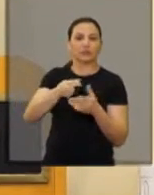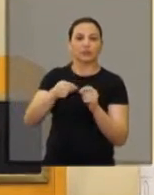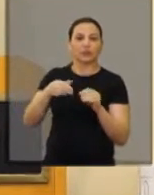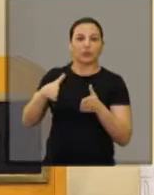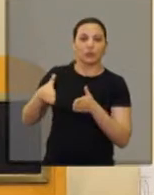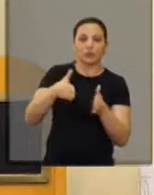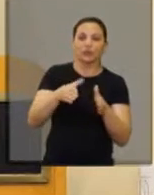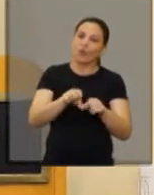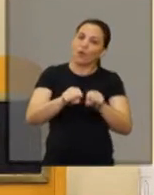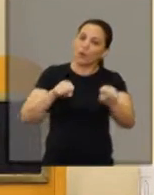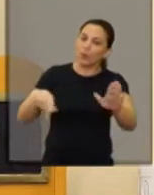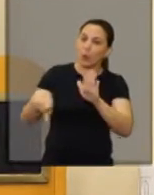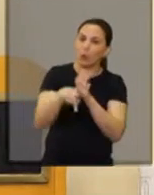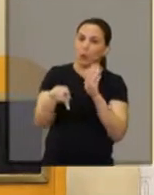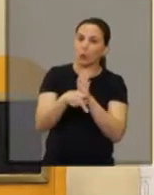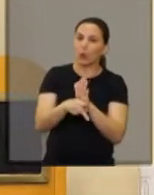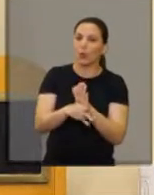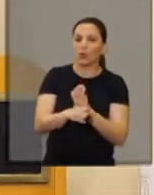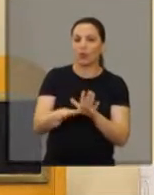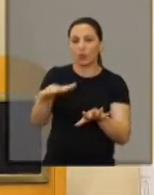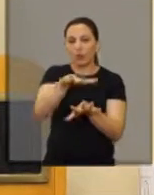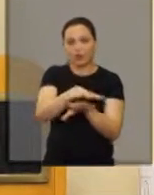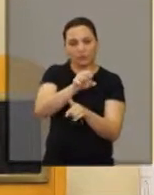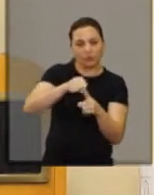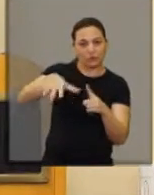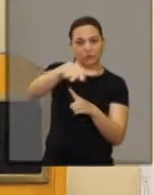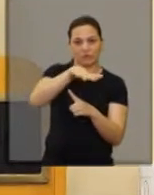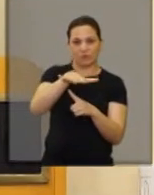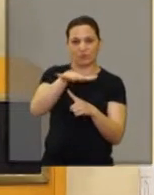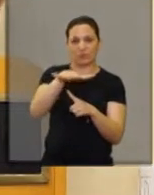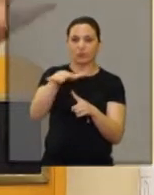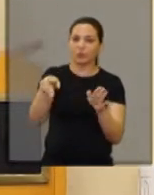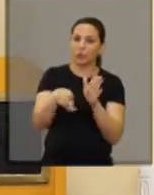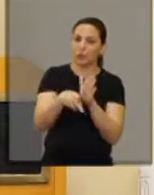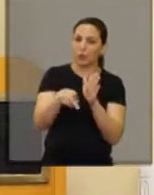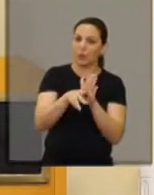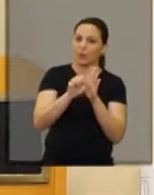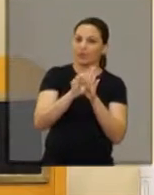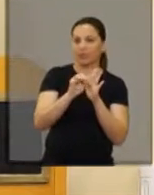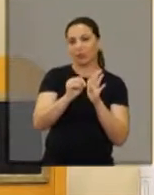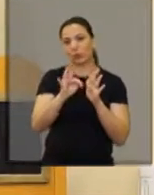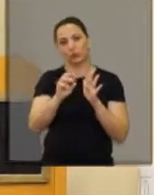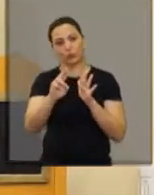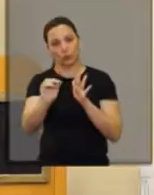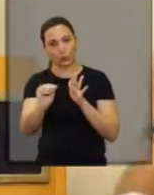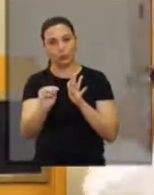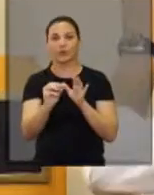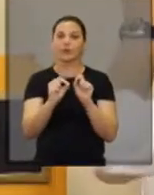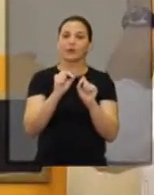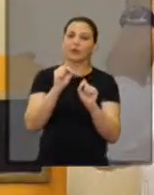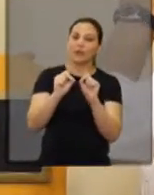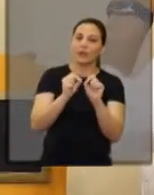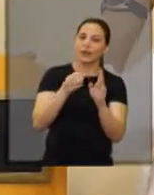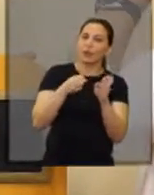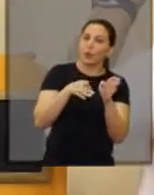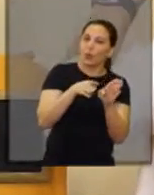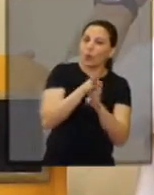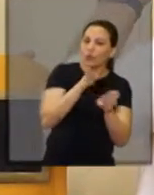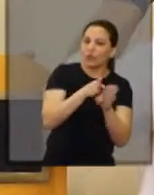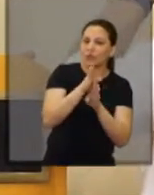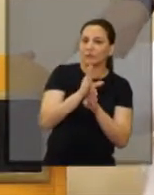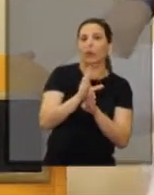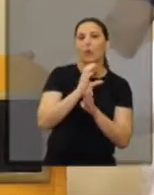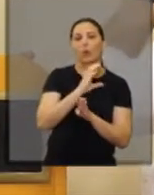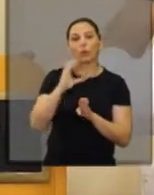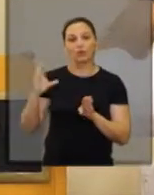trajetória afirmativa, inclusiva na sociedade. O estatuto da Fundação segue a orientação